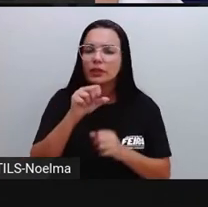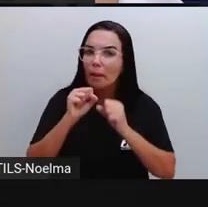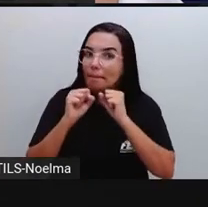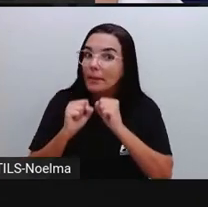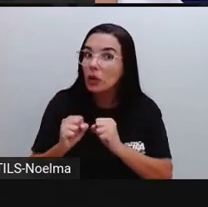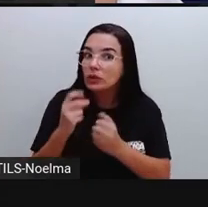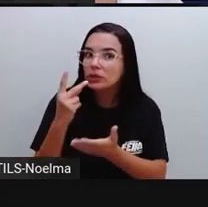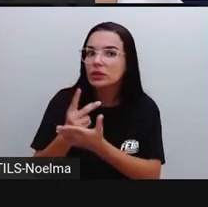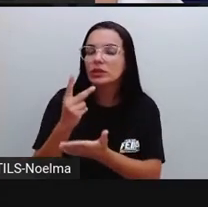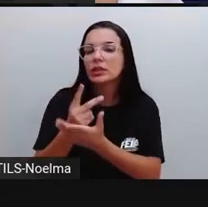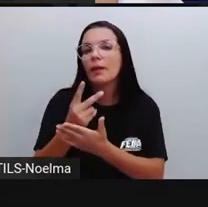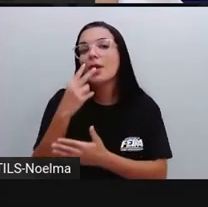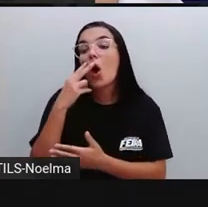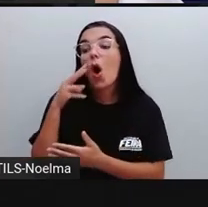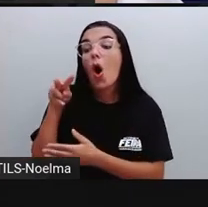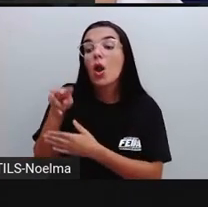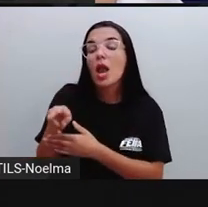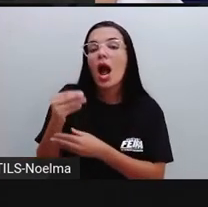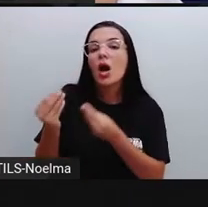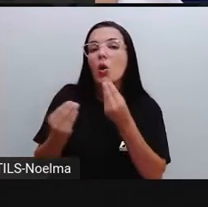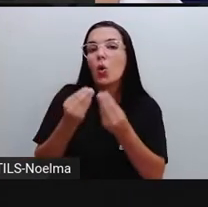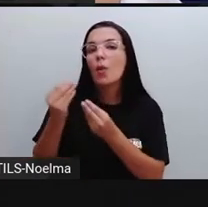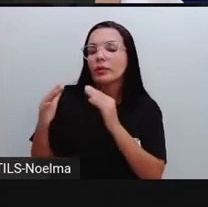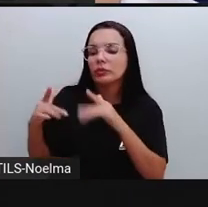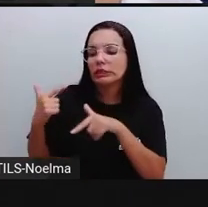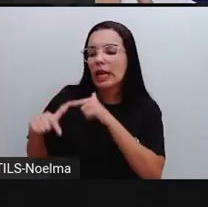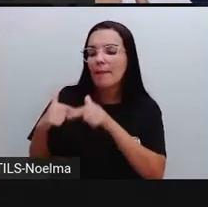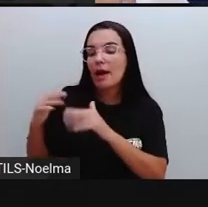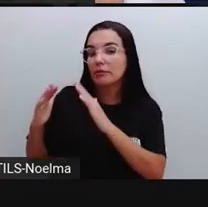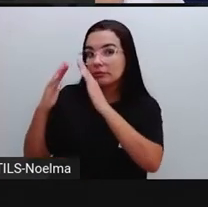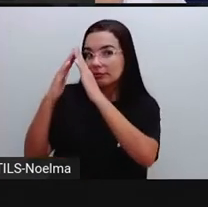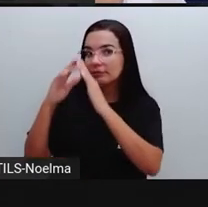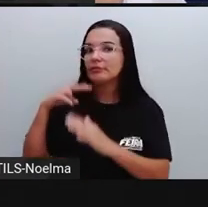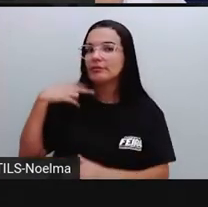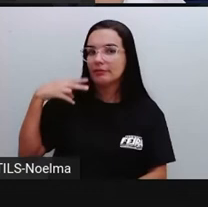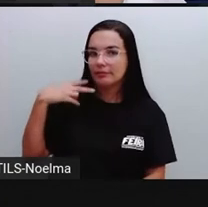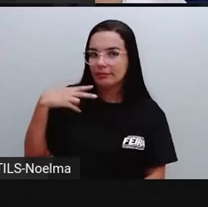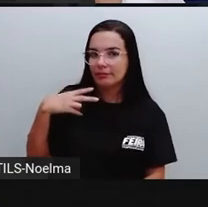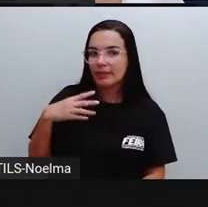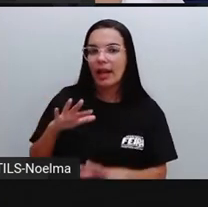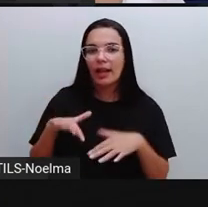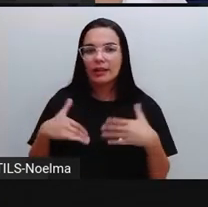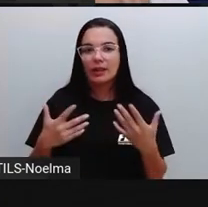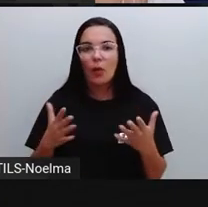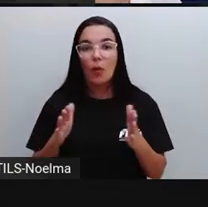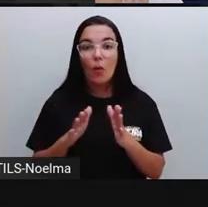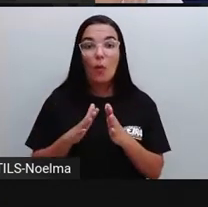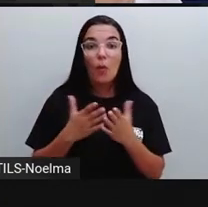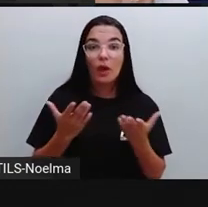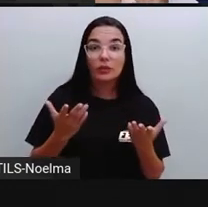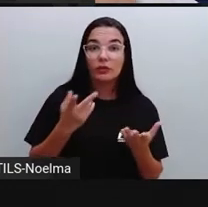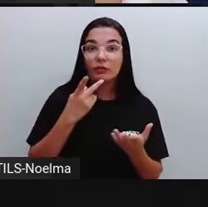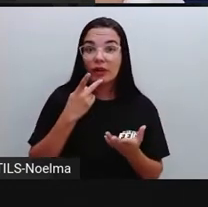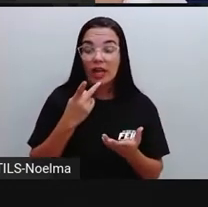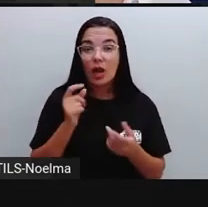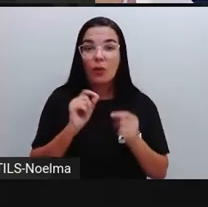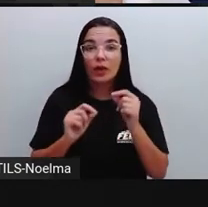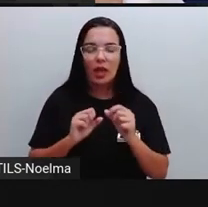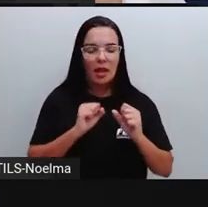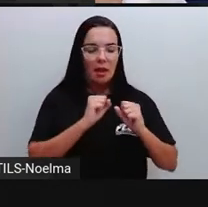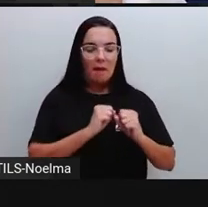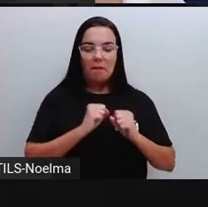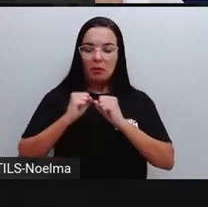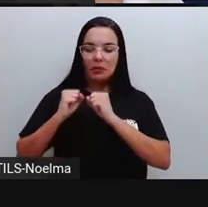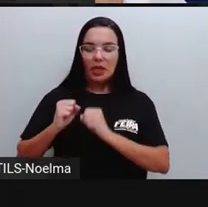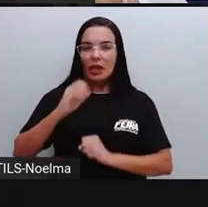como está o trabalho da Câmara. Então, quando a gente fala, pessoal, de poder público, a